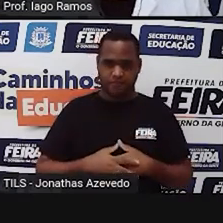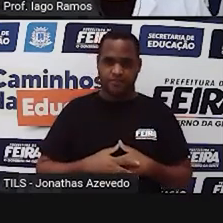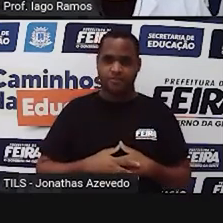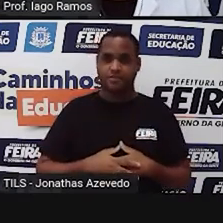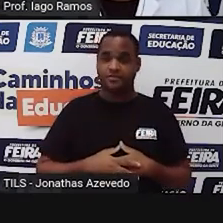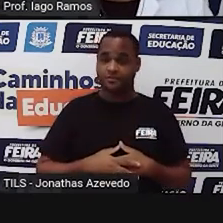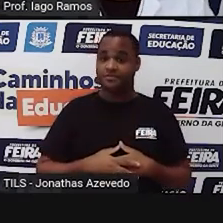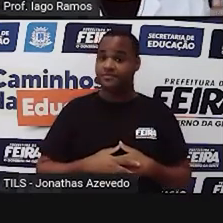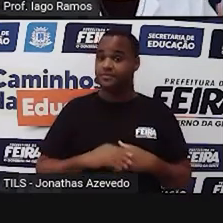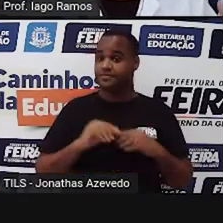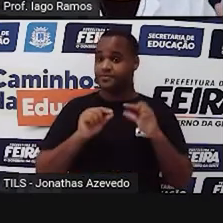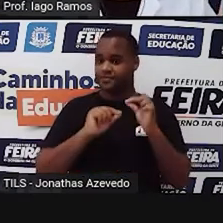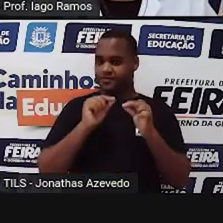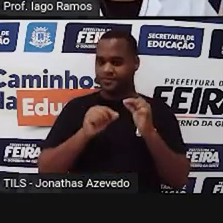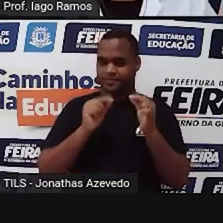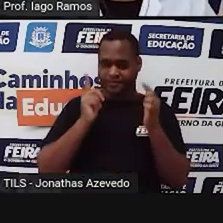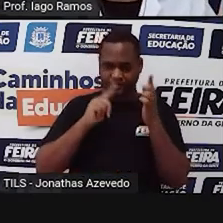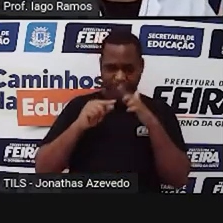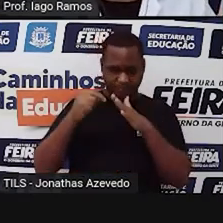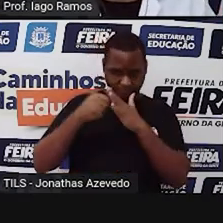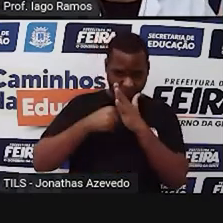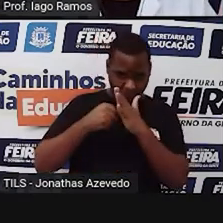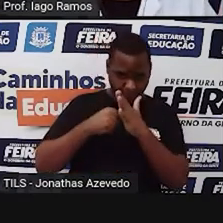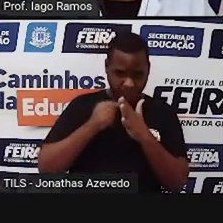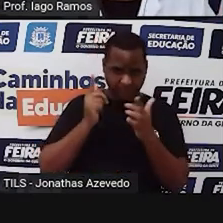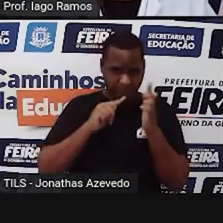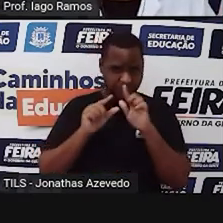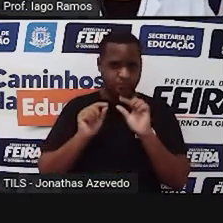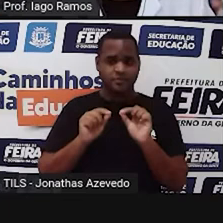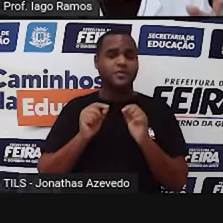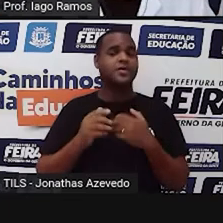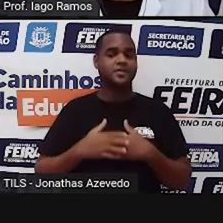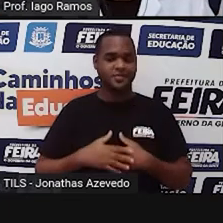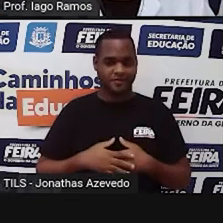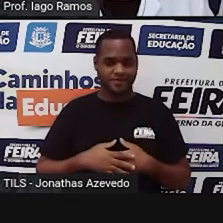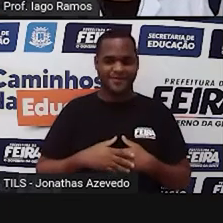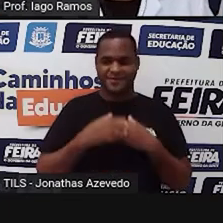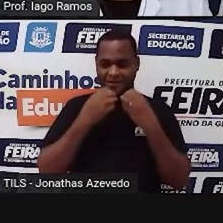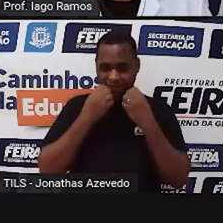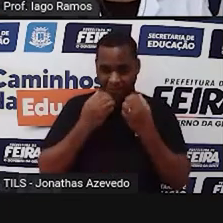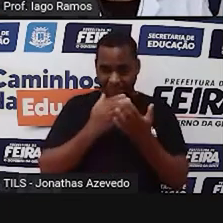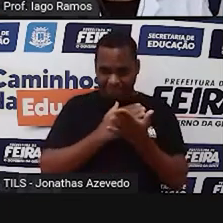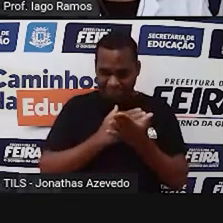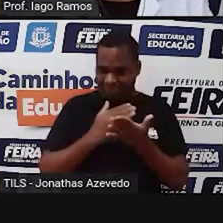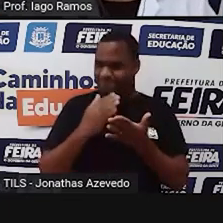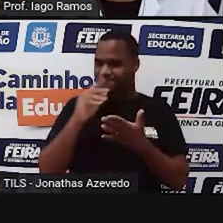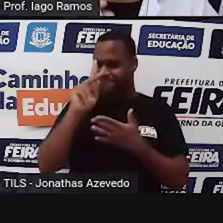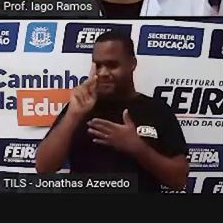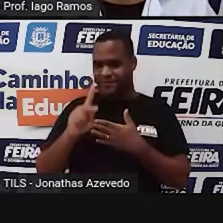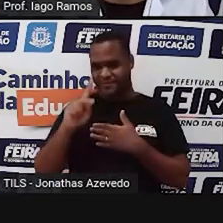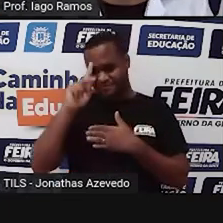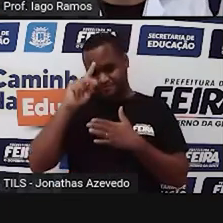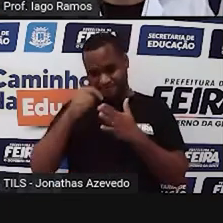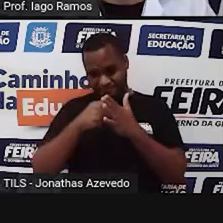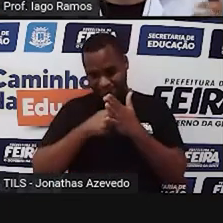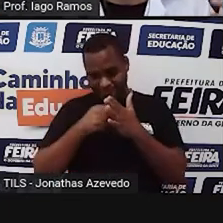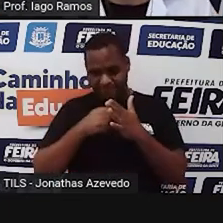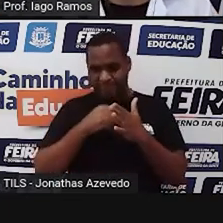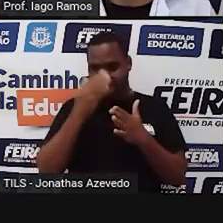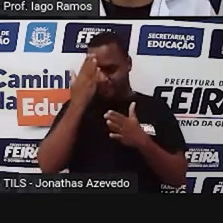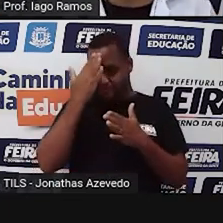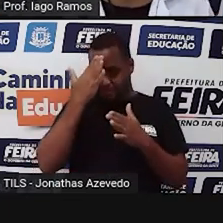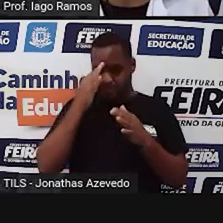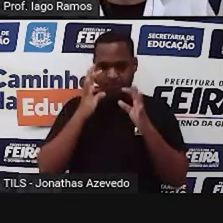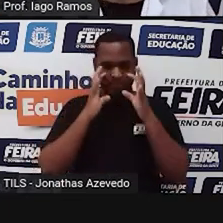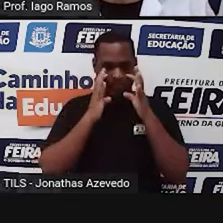E aí, conseguiu se autoavaliar? Bom, então a partir da sua autoavaliação é que você vai saber onde é que você tem que prestar